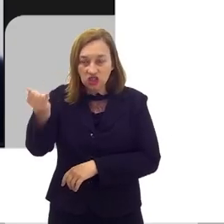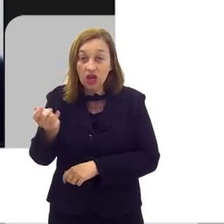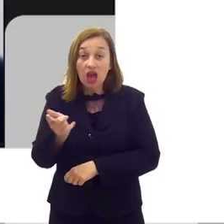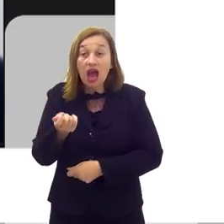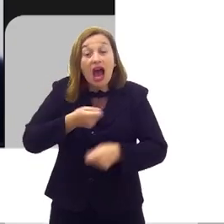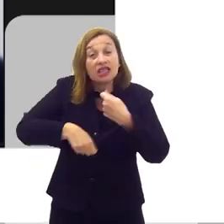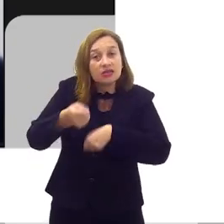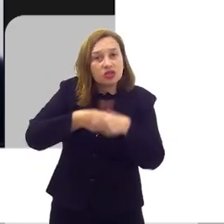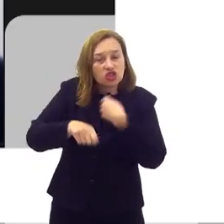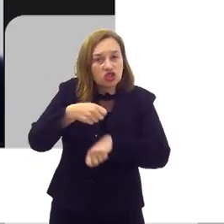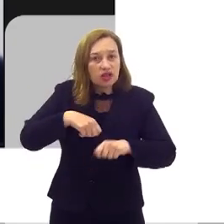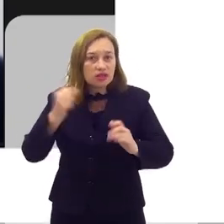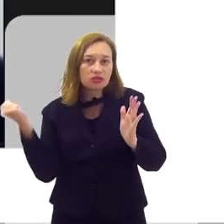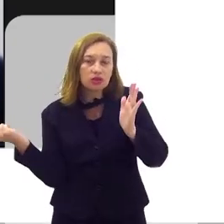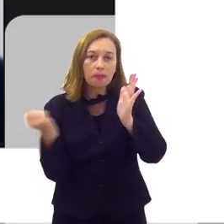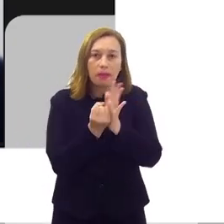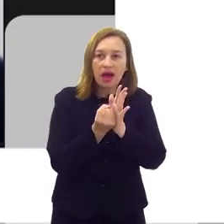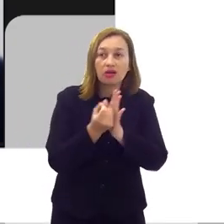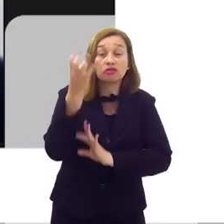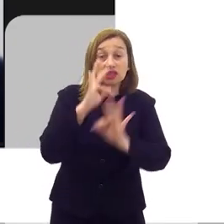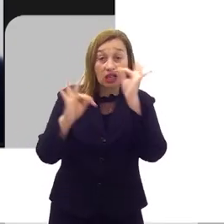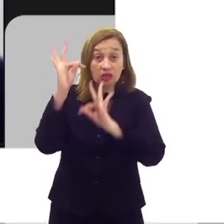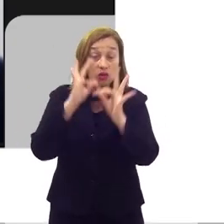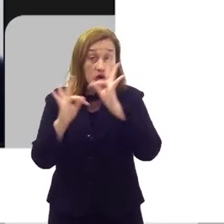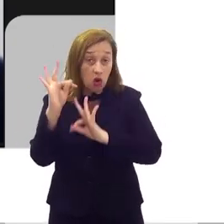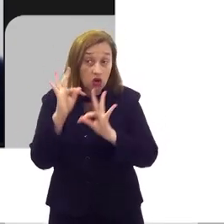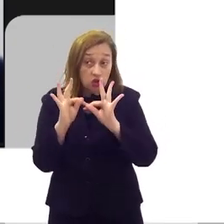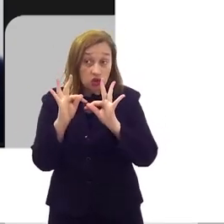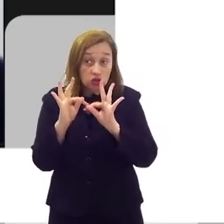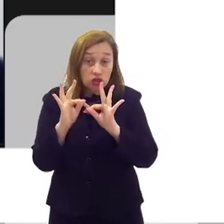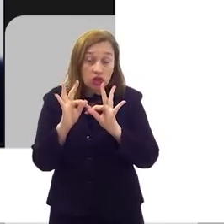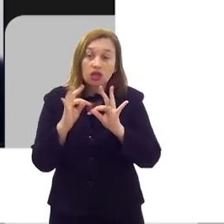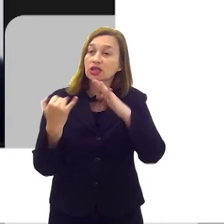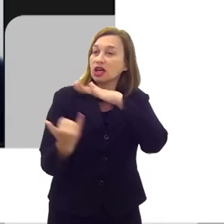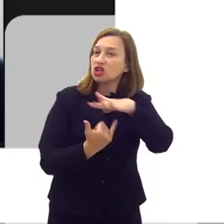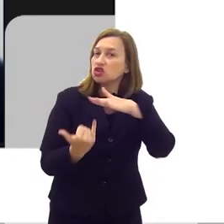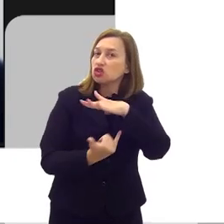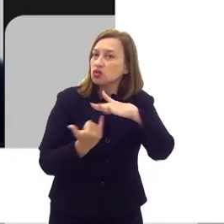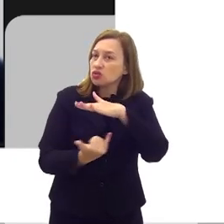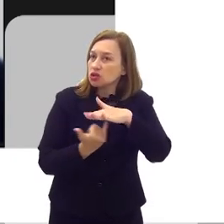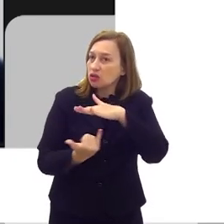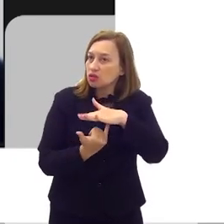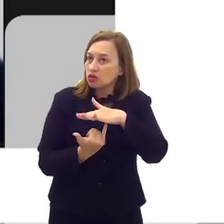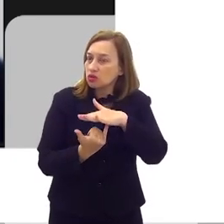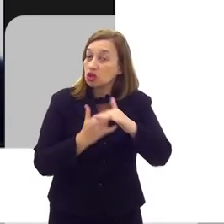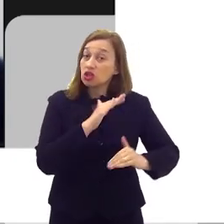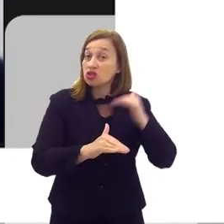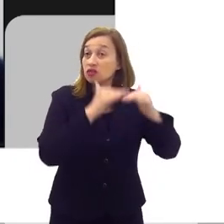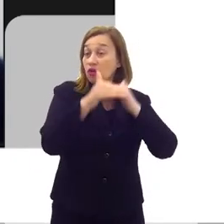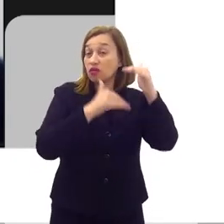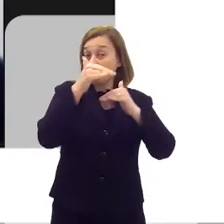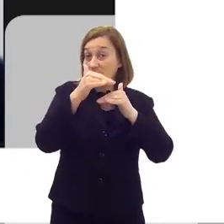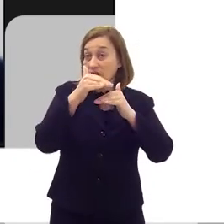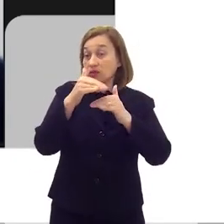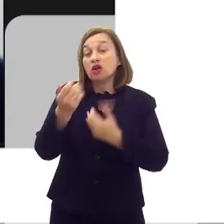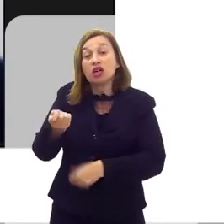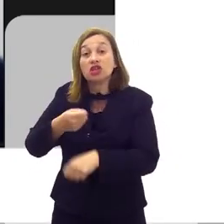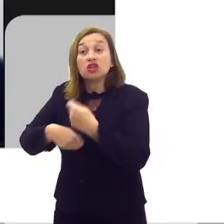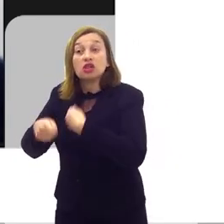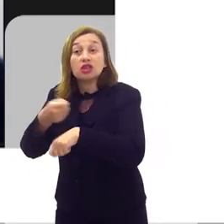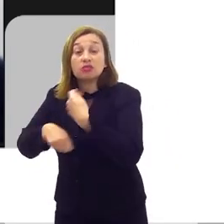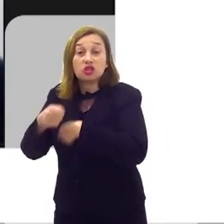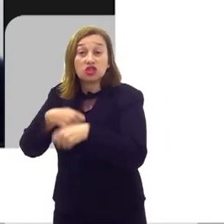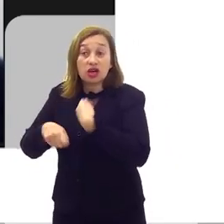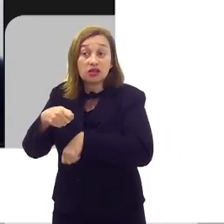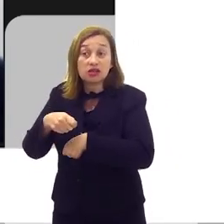FAPERJ a integrar a governança da entidade gestora de parques tecnológicos, assegurando a distinção entre a instituição de fomento